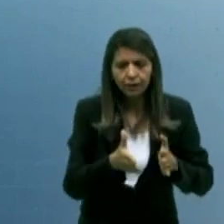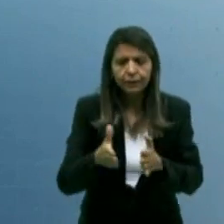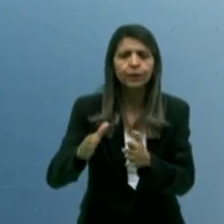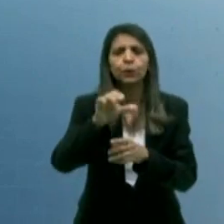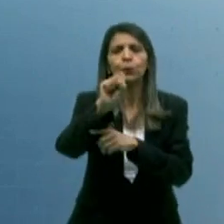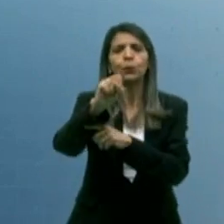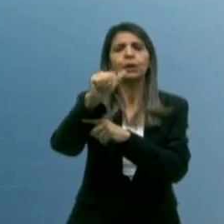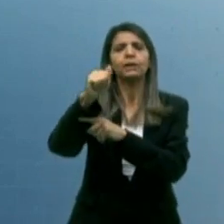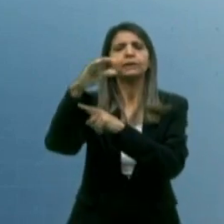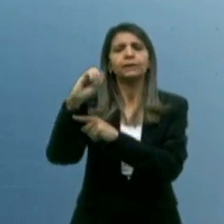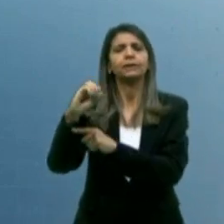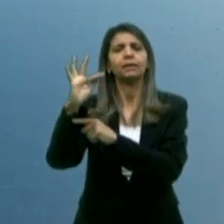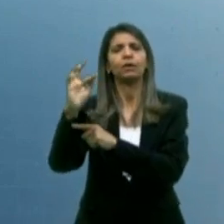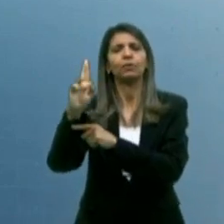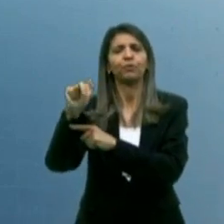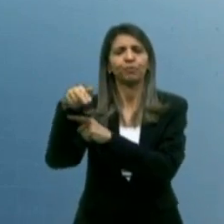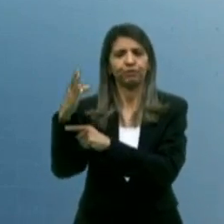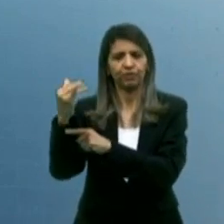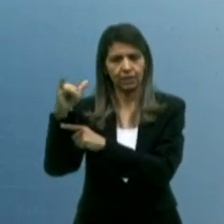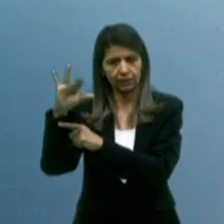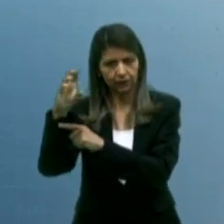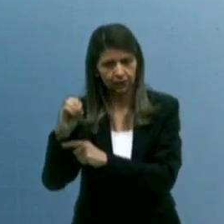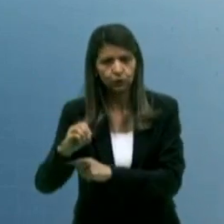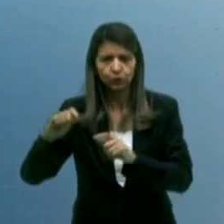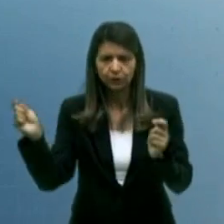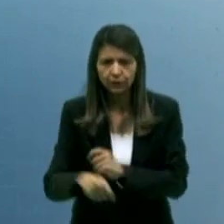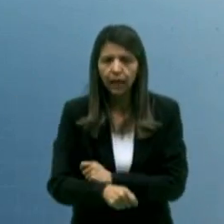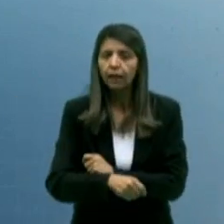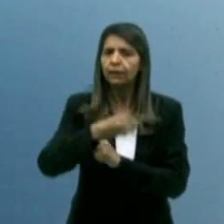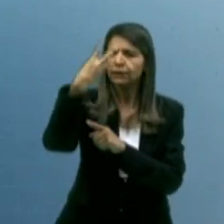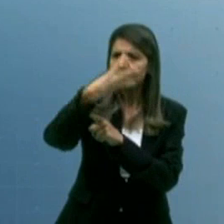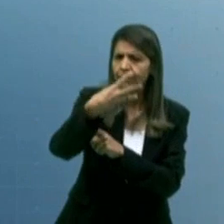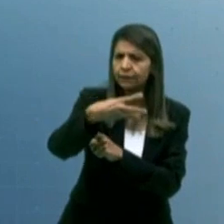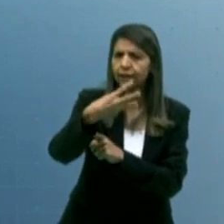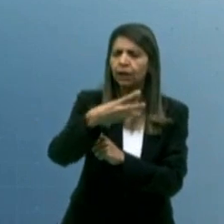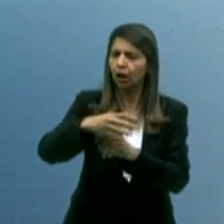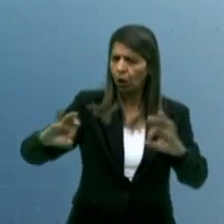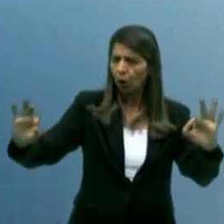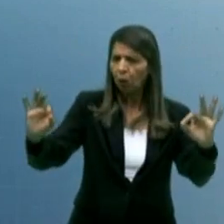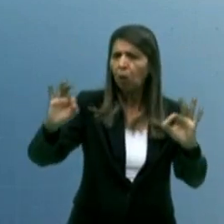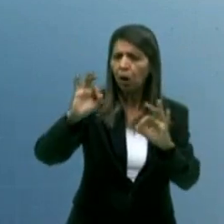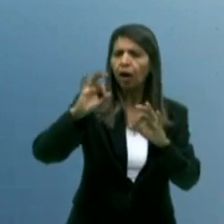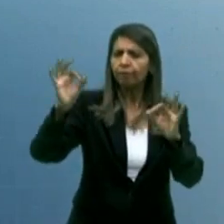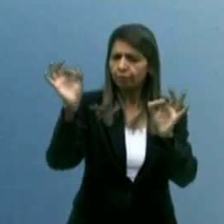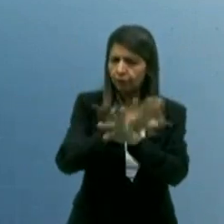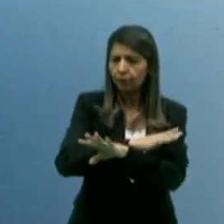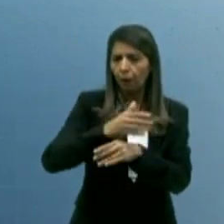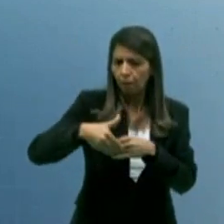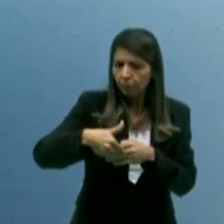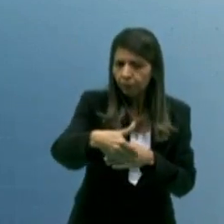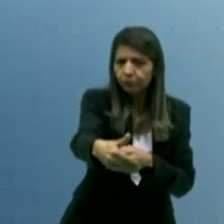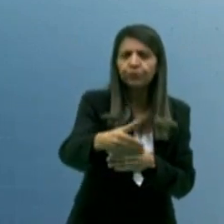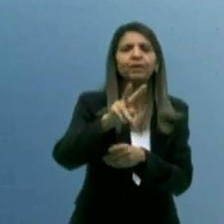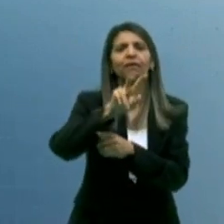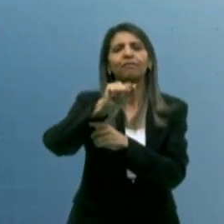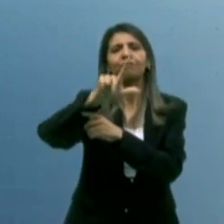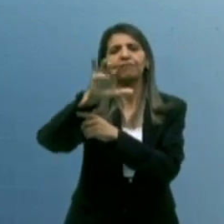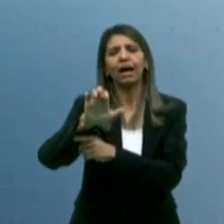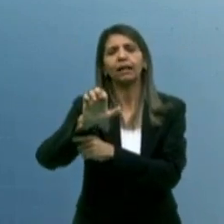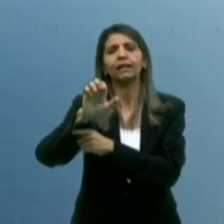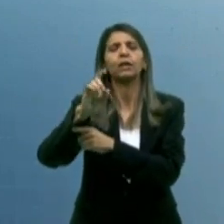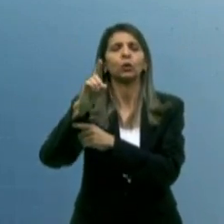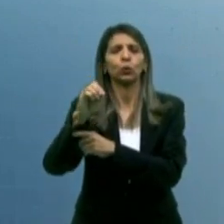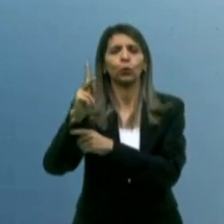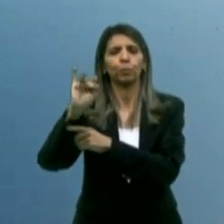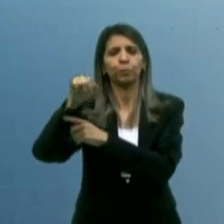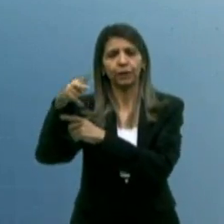E que terão a sua conclusão com um terceiro eixo para o Vale do Piancó. Lamentável sobre todos os aspectos que o